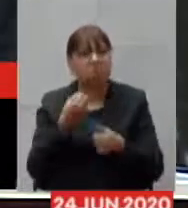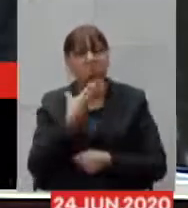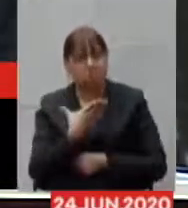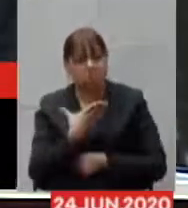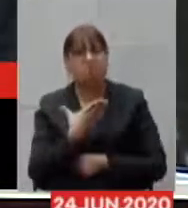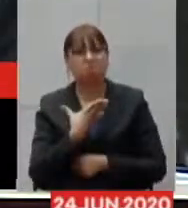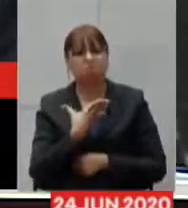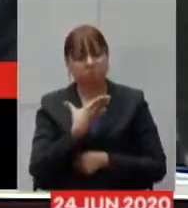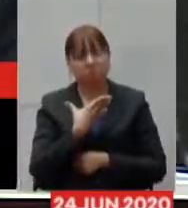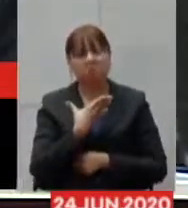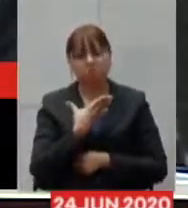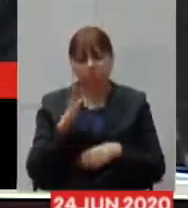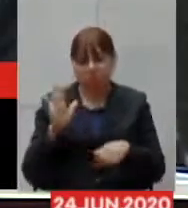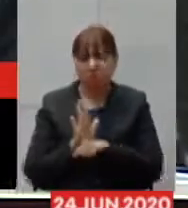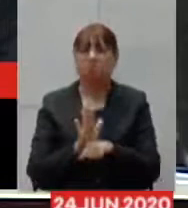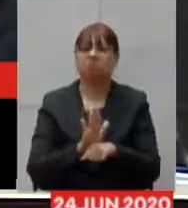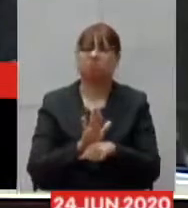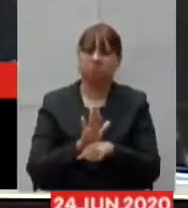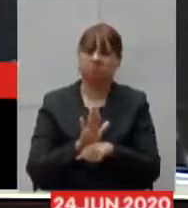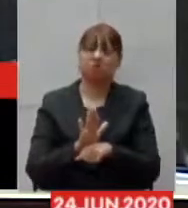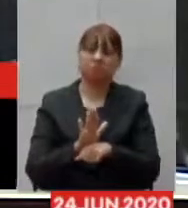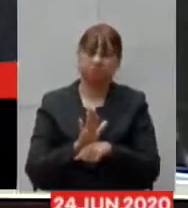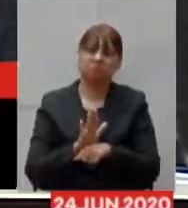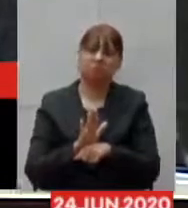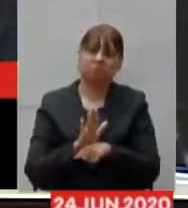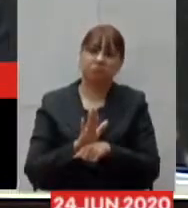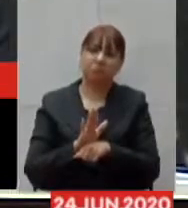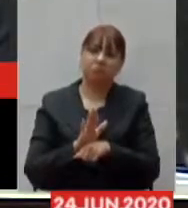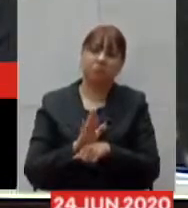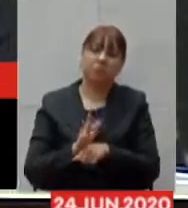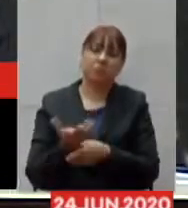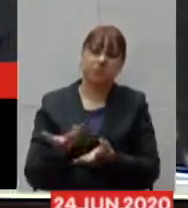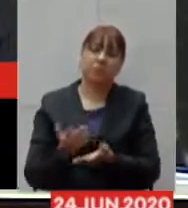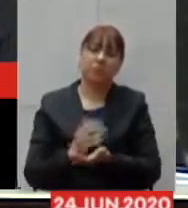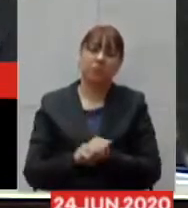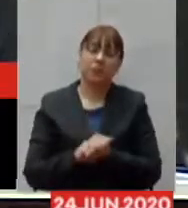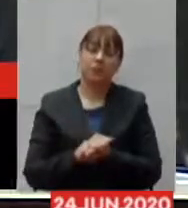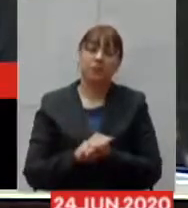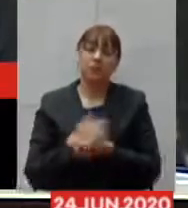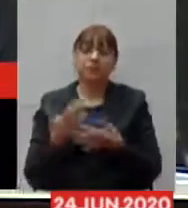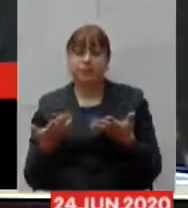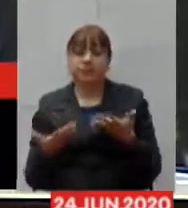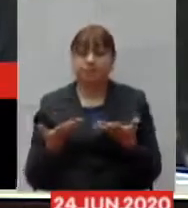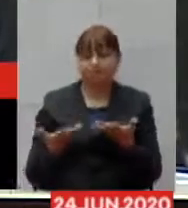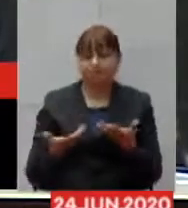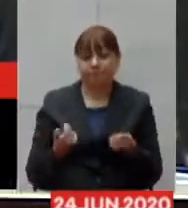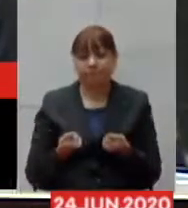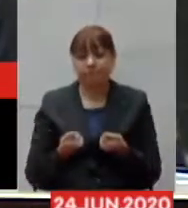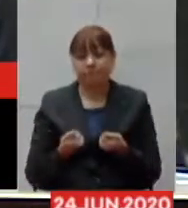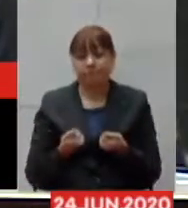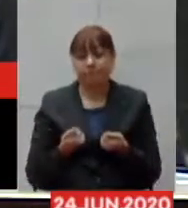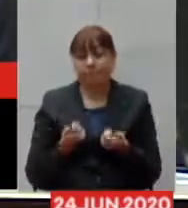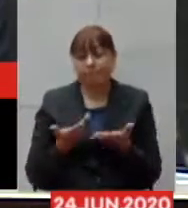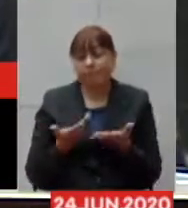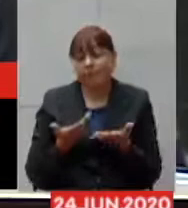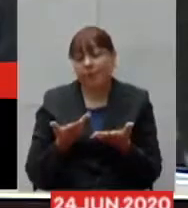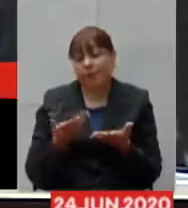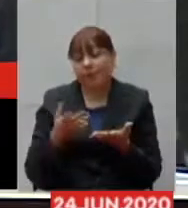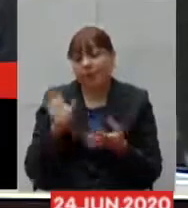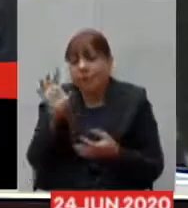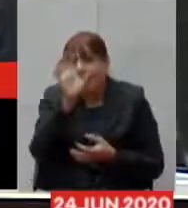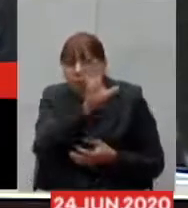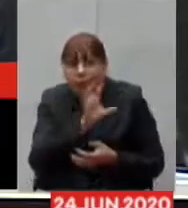reforço muito grande a retaguarda dos atendimentos então são áreas que precisam ser analisadas com muito